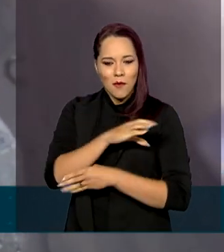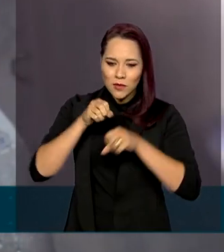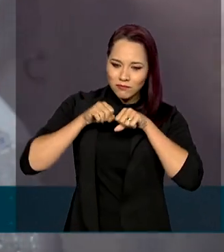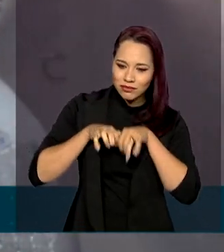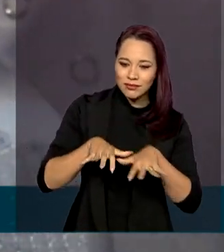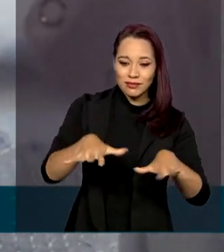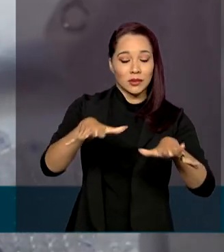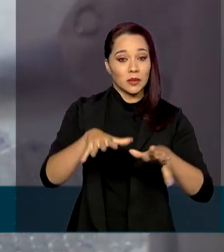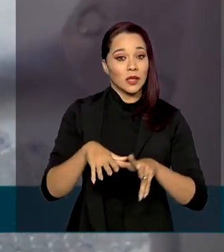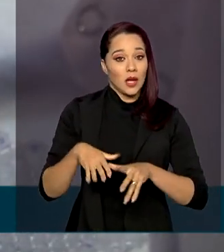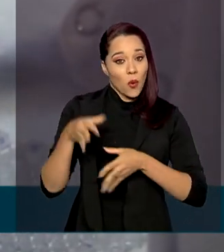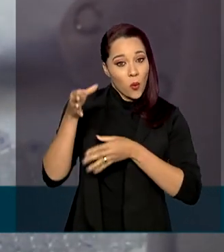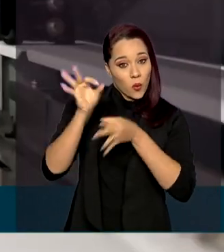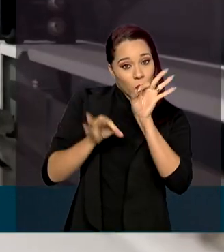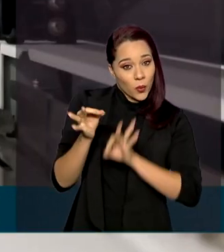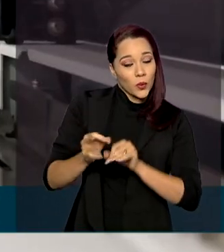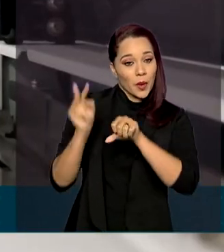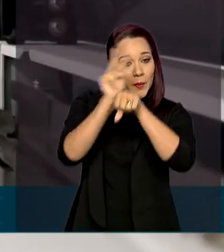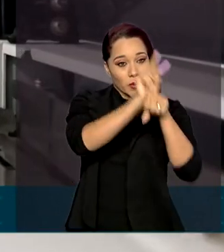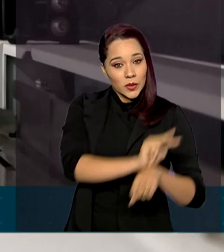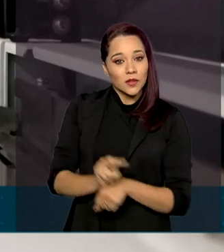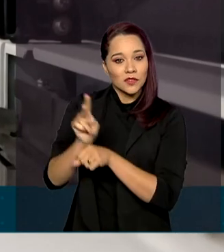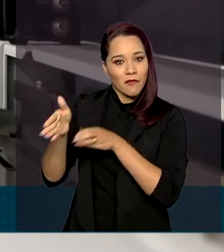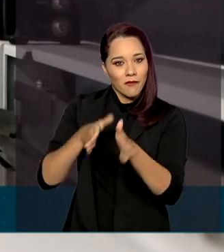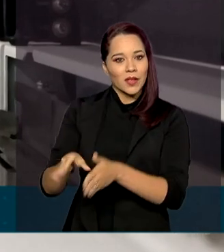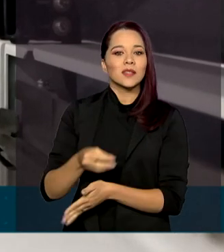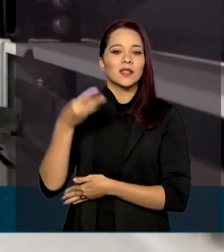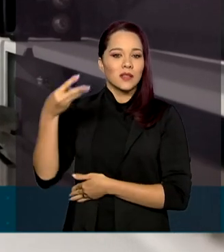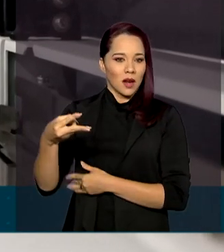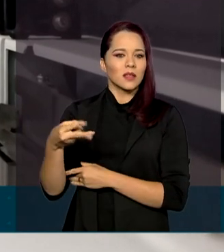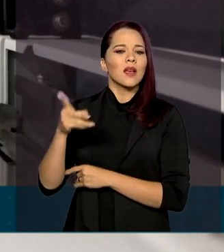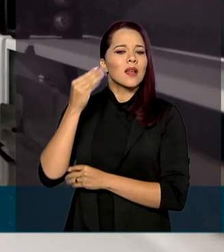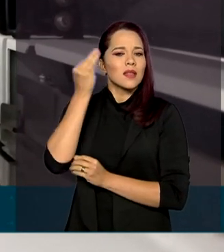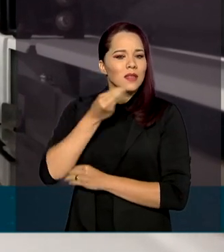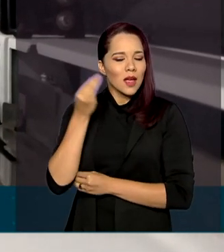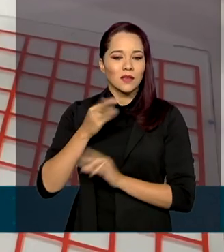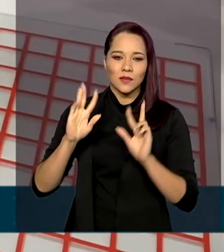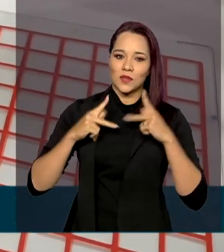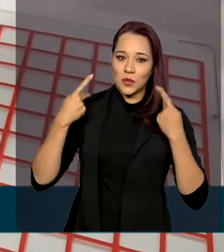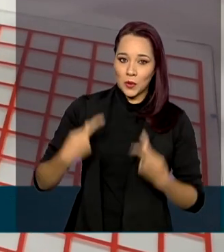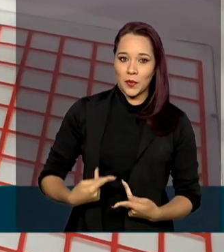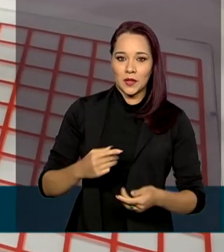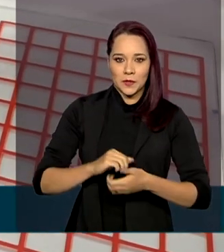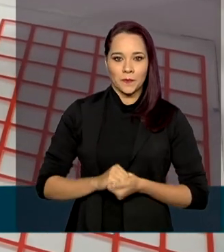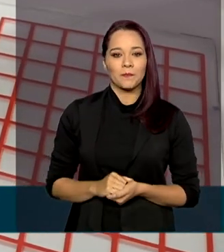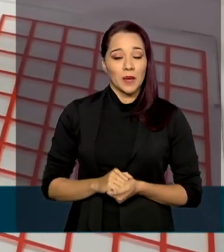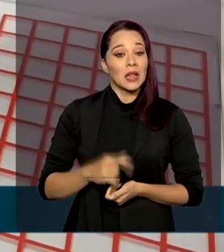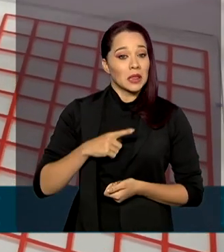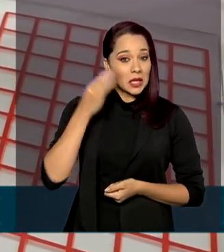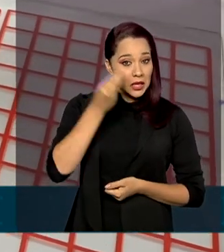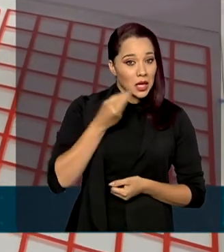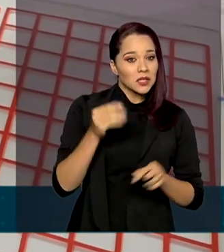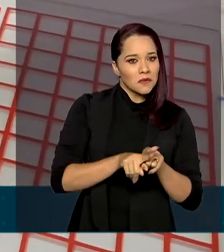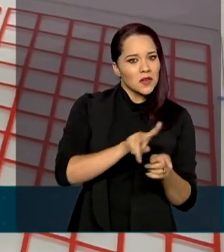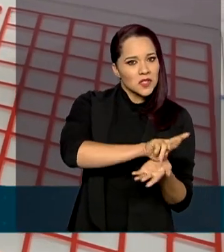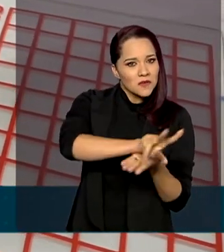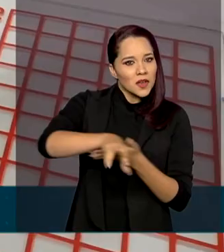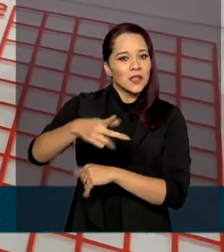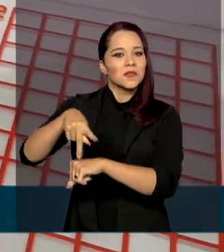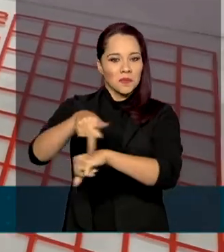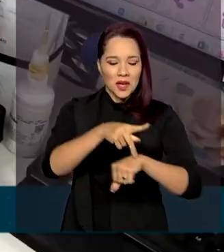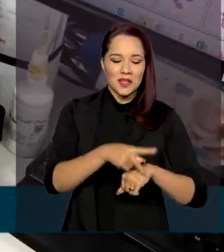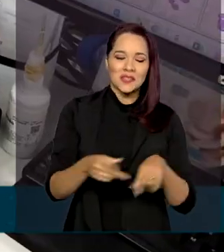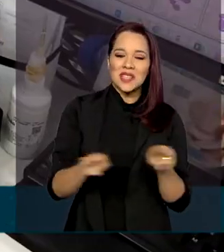O desenvolvimento da imunização já está na fase 3, em que é testada em humanos. Há testes sendo feitos em vários